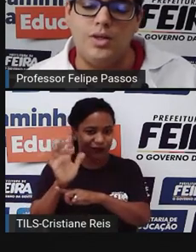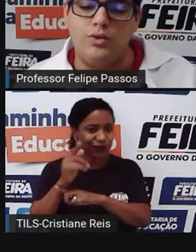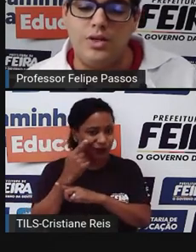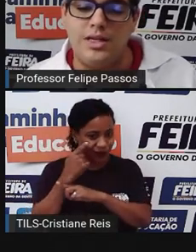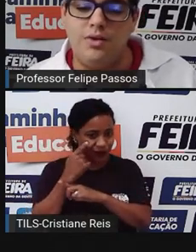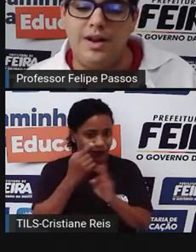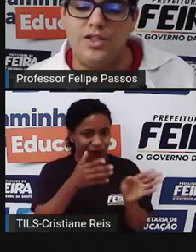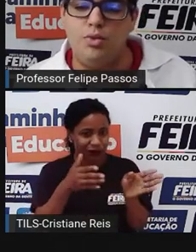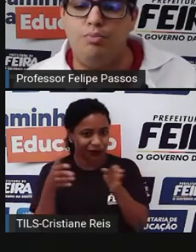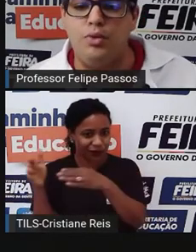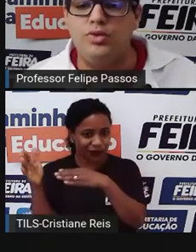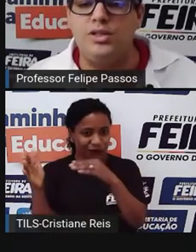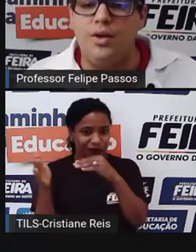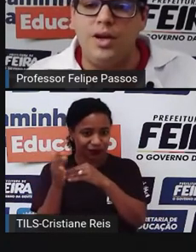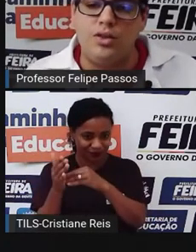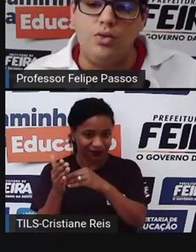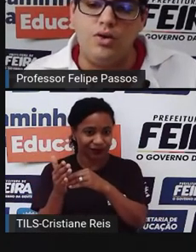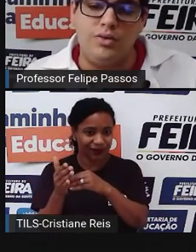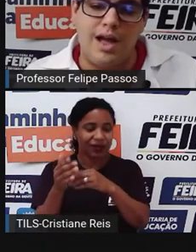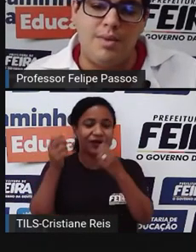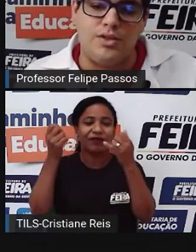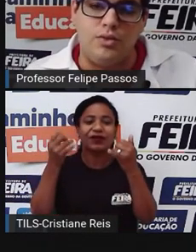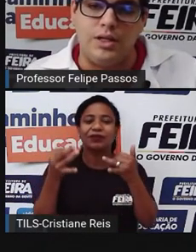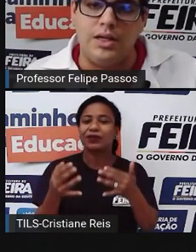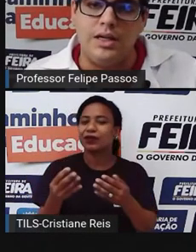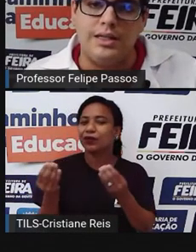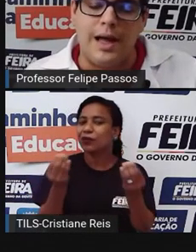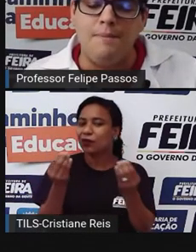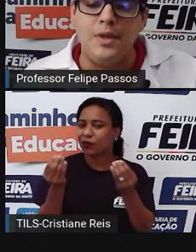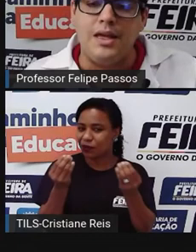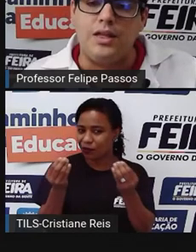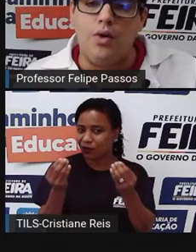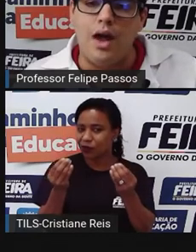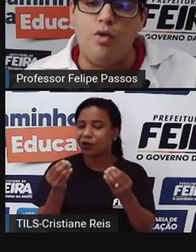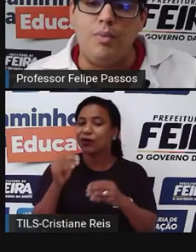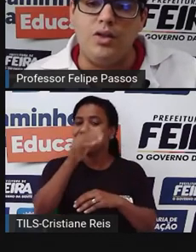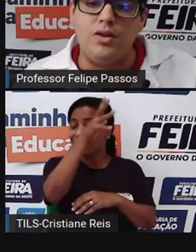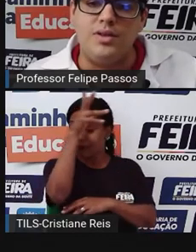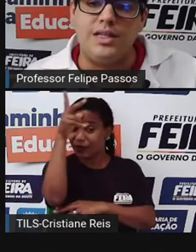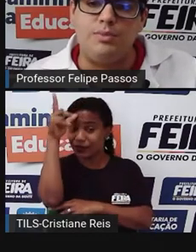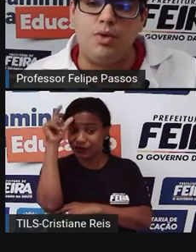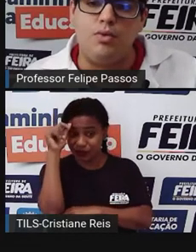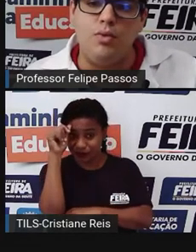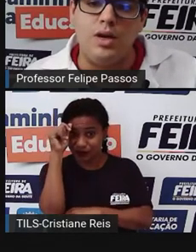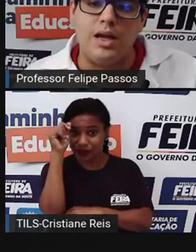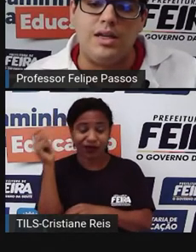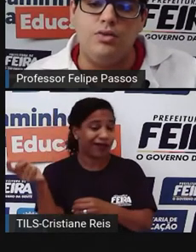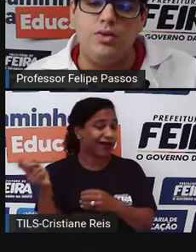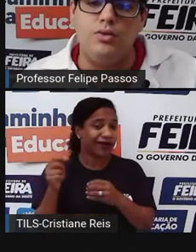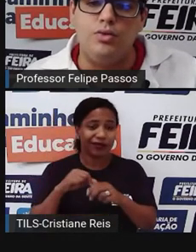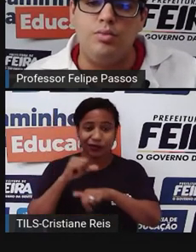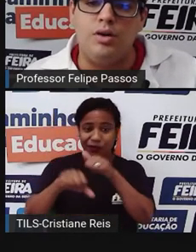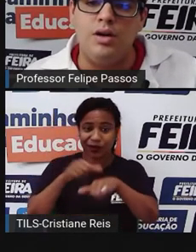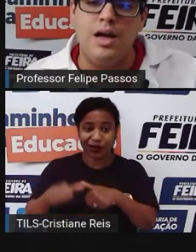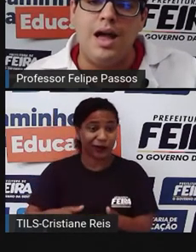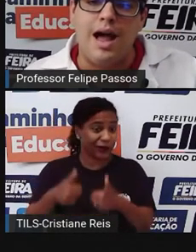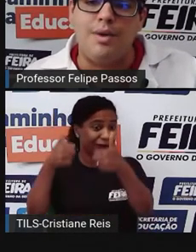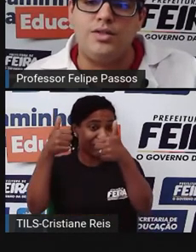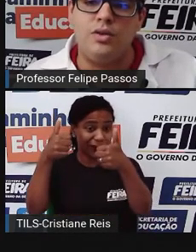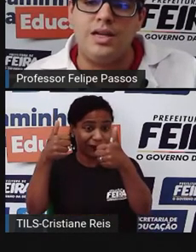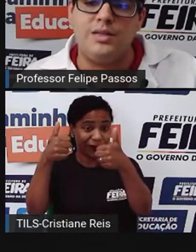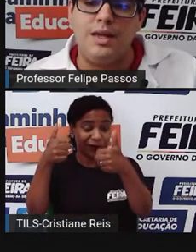os autores vão falar sobre o ponto de não retorno da Amazônia. Então eu recomendo que vocês procurem aqui no YouTube